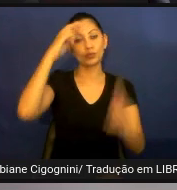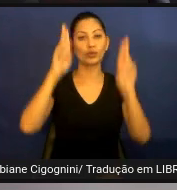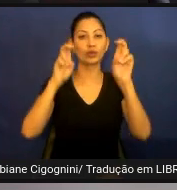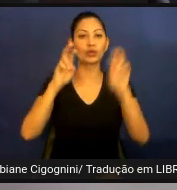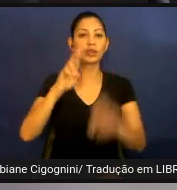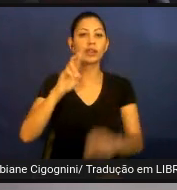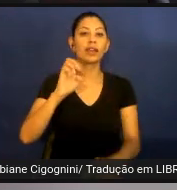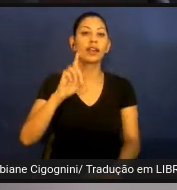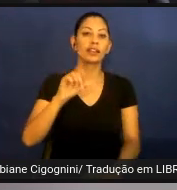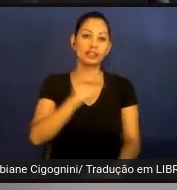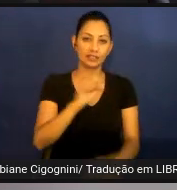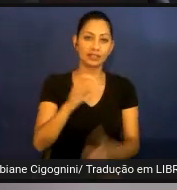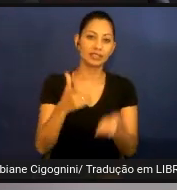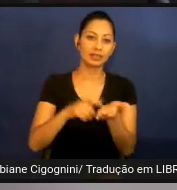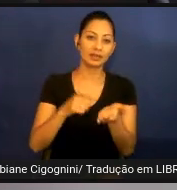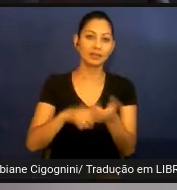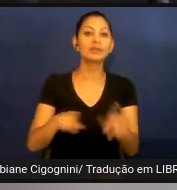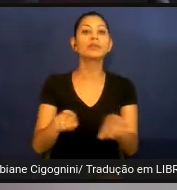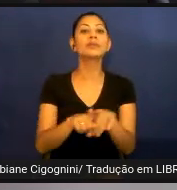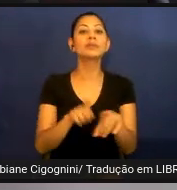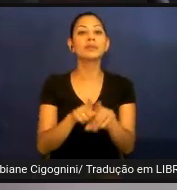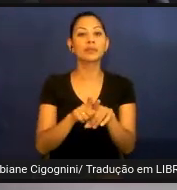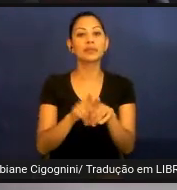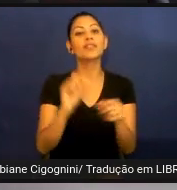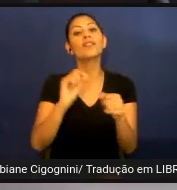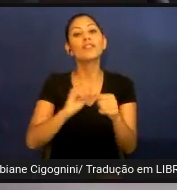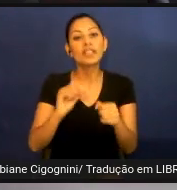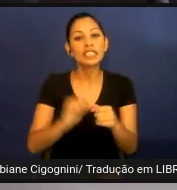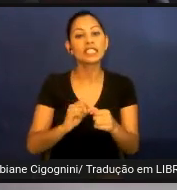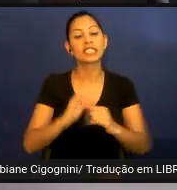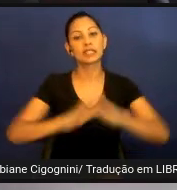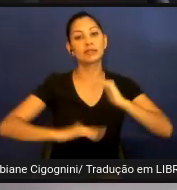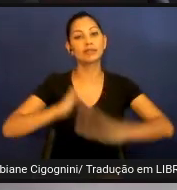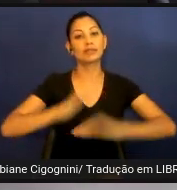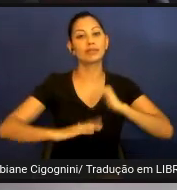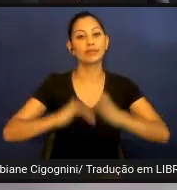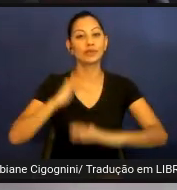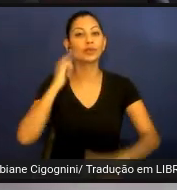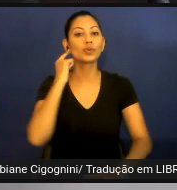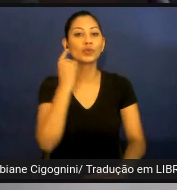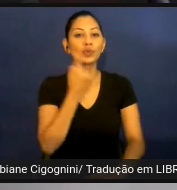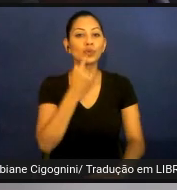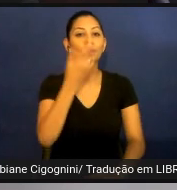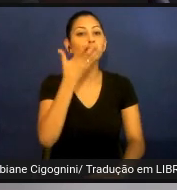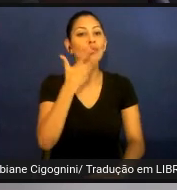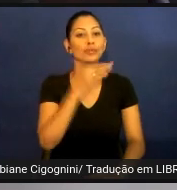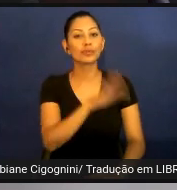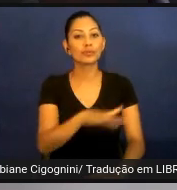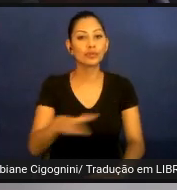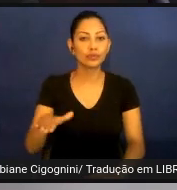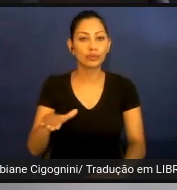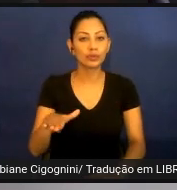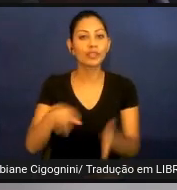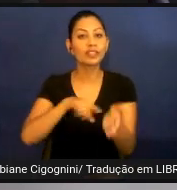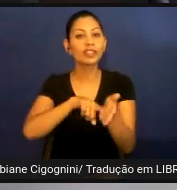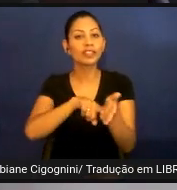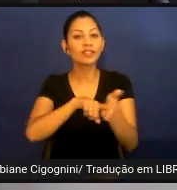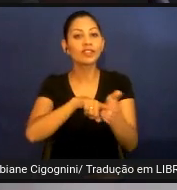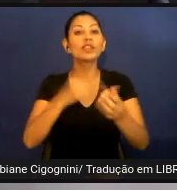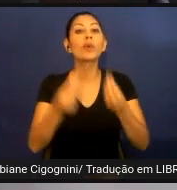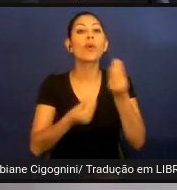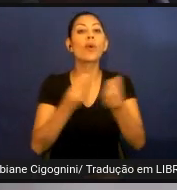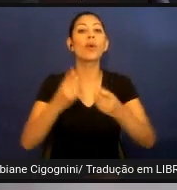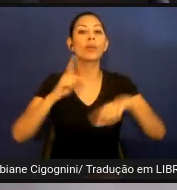fazer um estudo com crianças surdas em fase escolar investigando o uso dos recursos